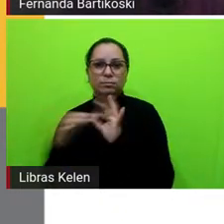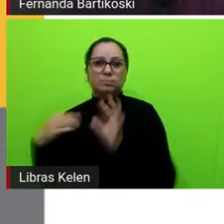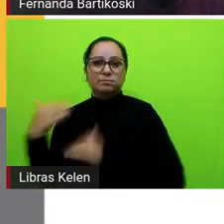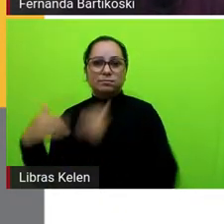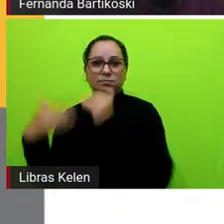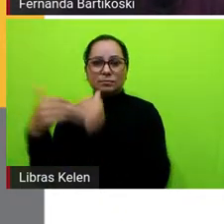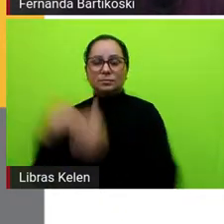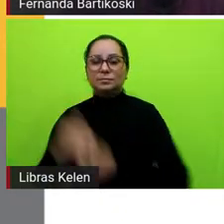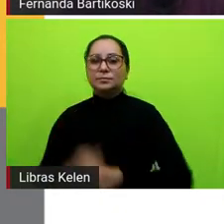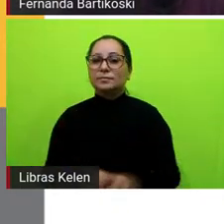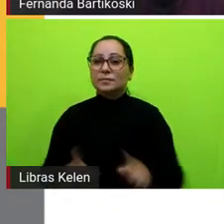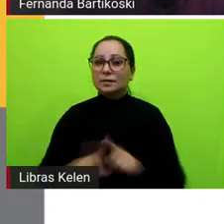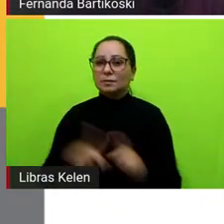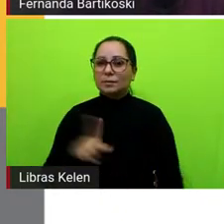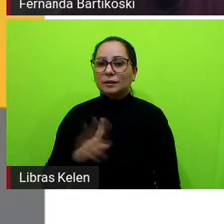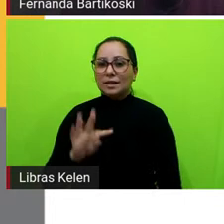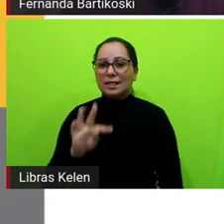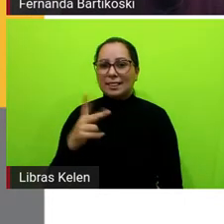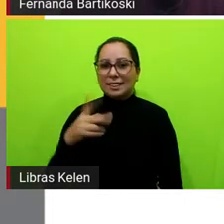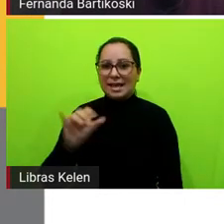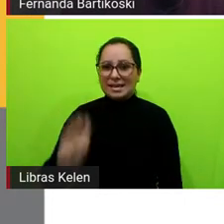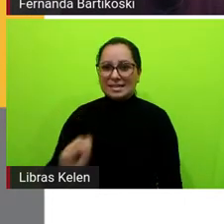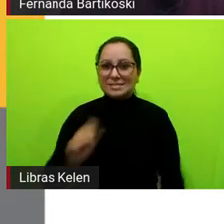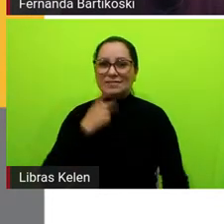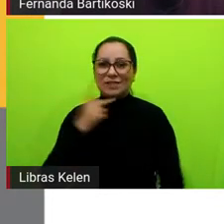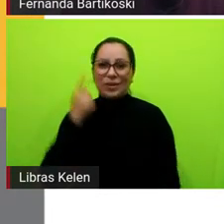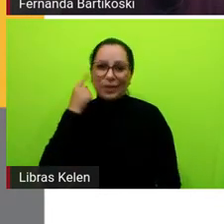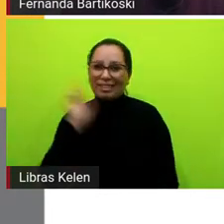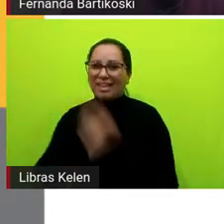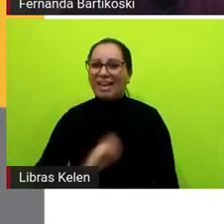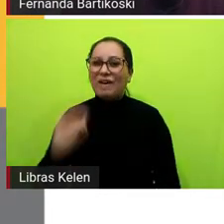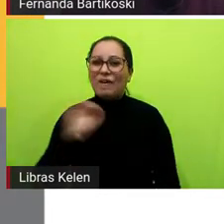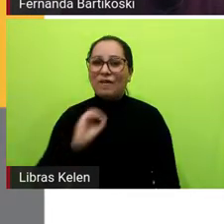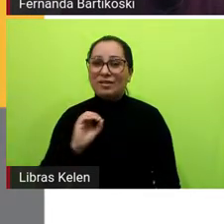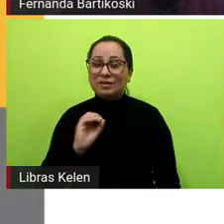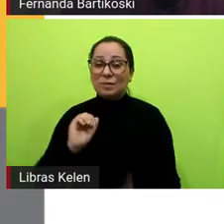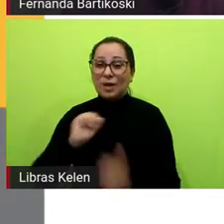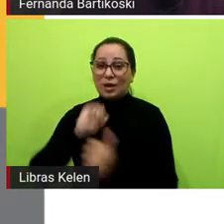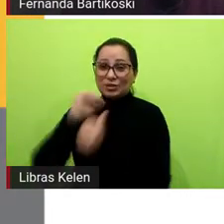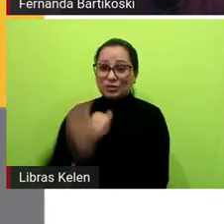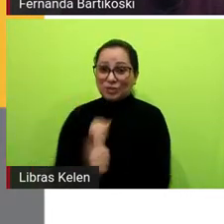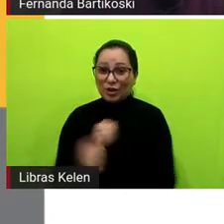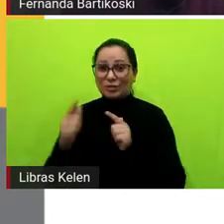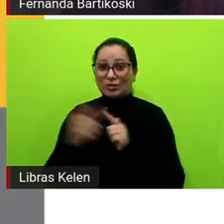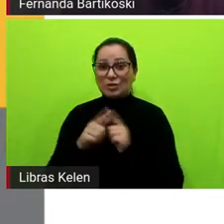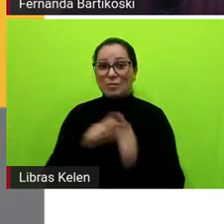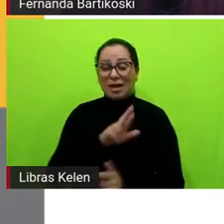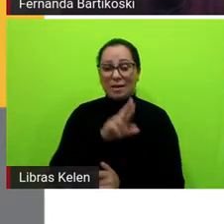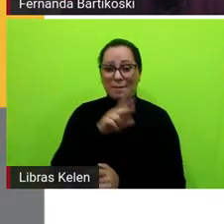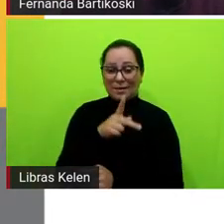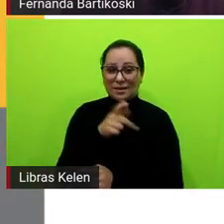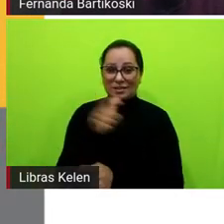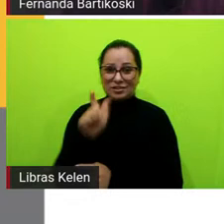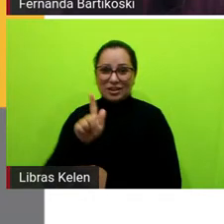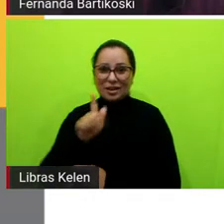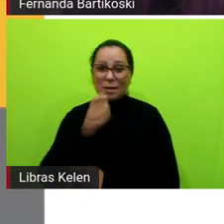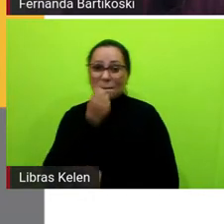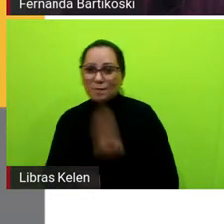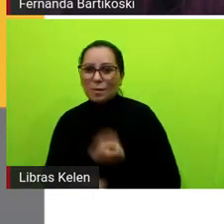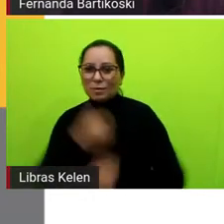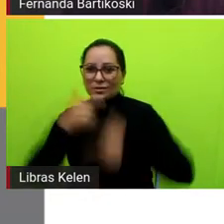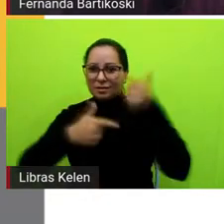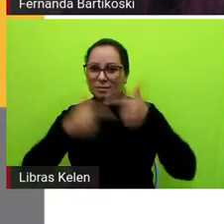a professora Thais Rodrigues teve uma ideia ótima aqui né jogos do tipo RPG são bons para trabalhar investigação